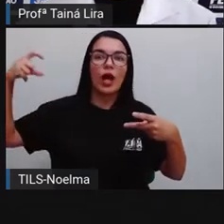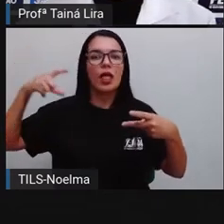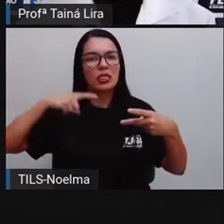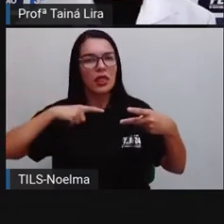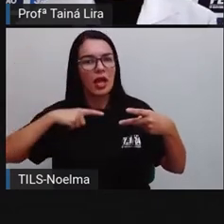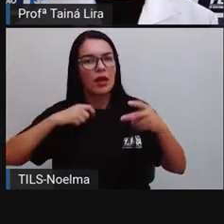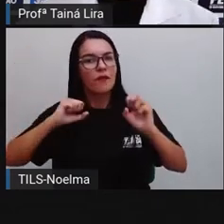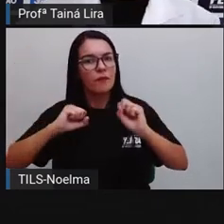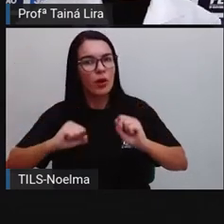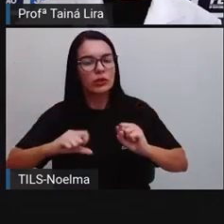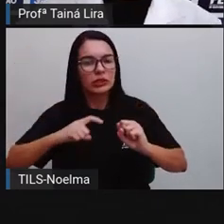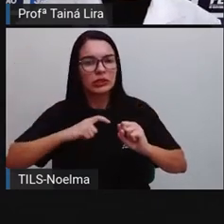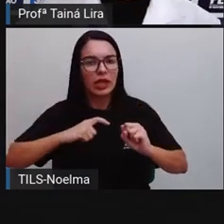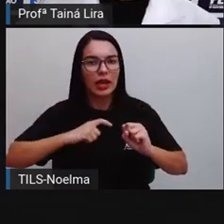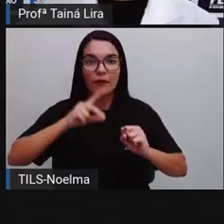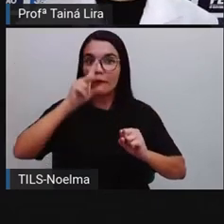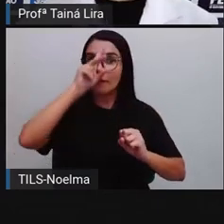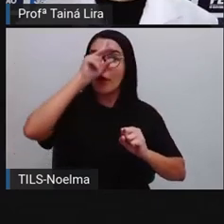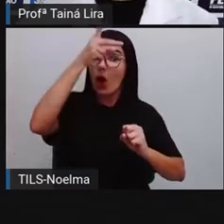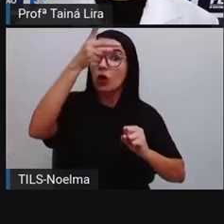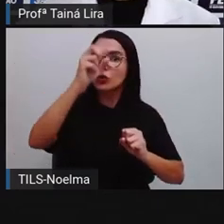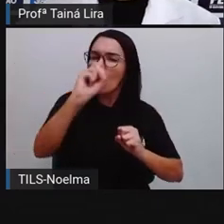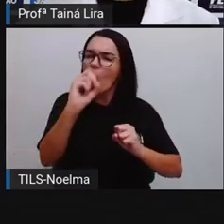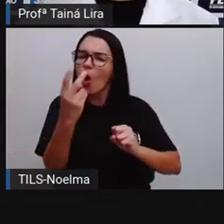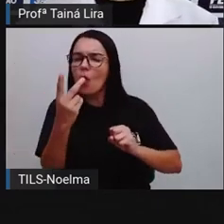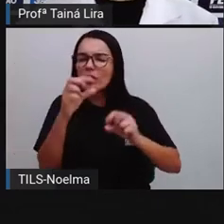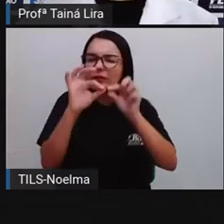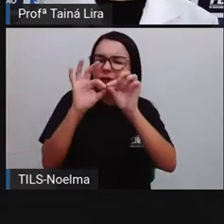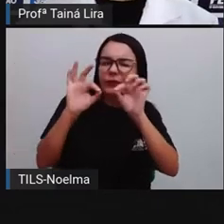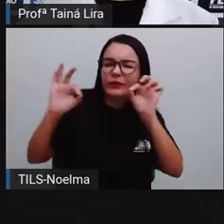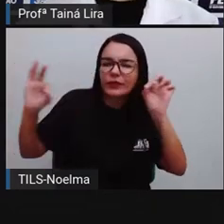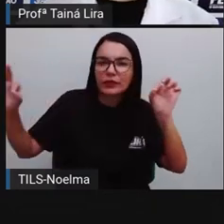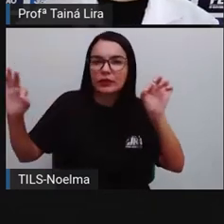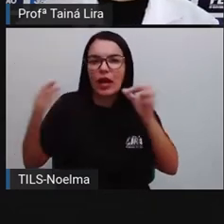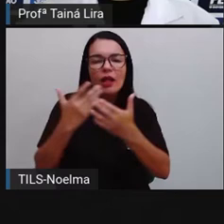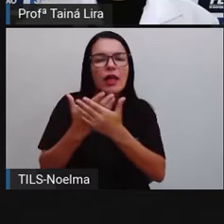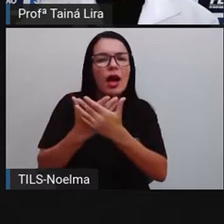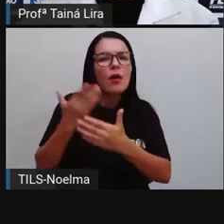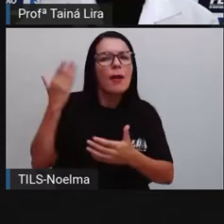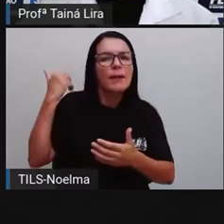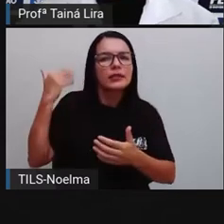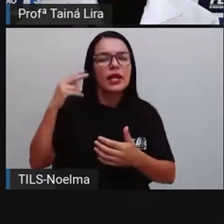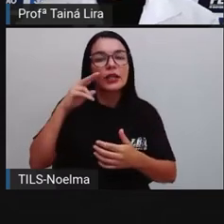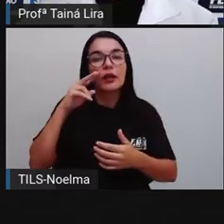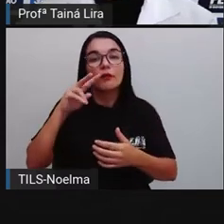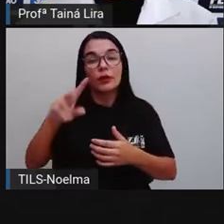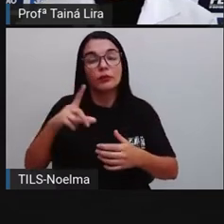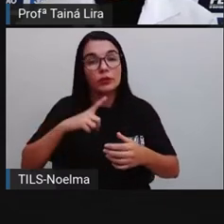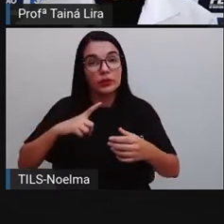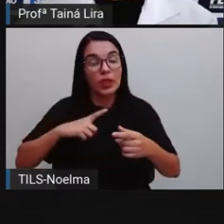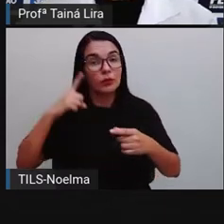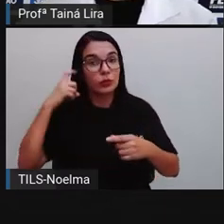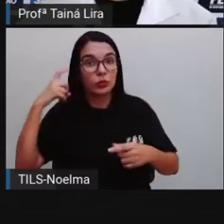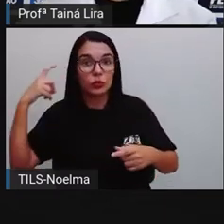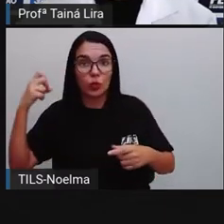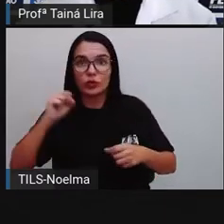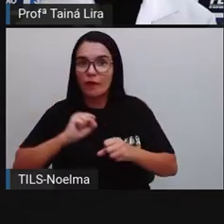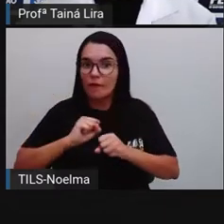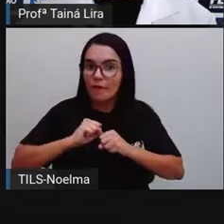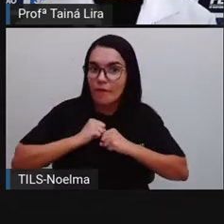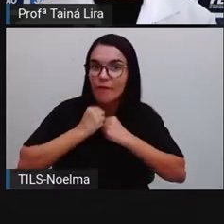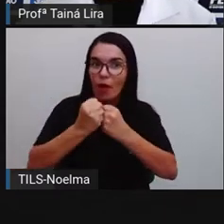ou um som mais agudo. Na nossa experiência, na aula passada, nós vimos aí a formação de sons graves e agudos.